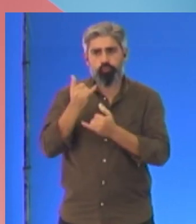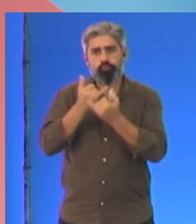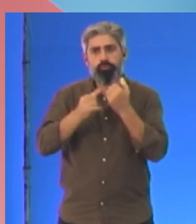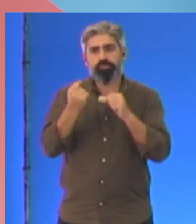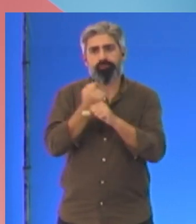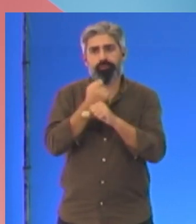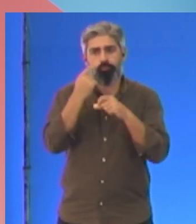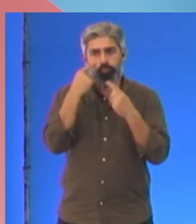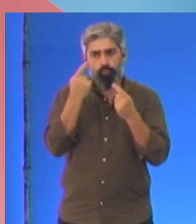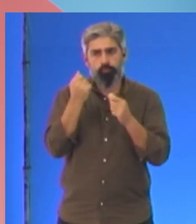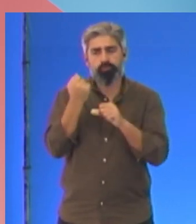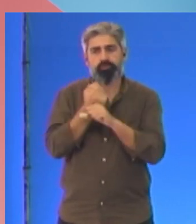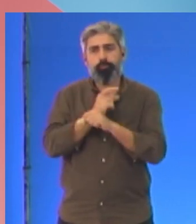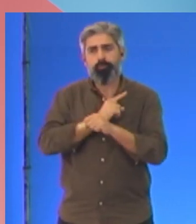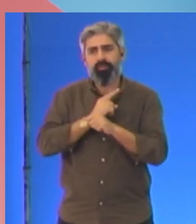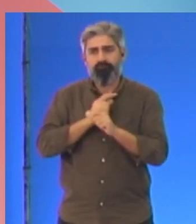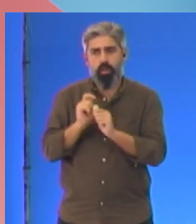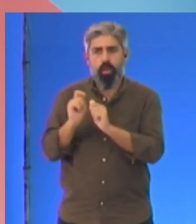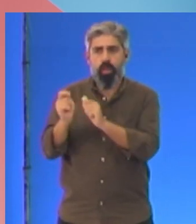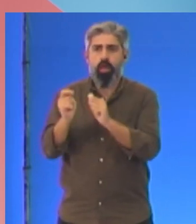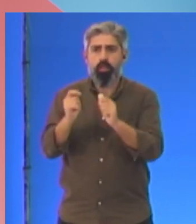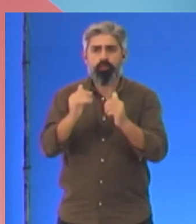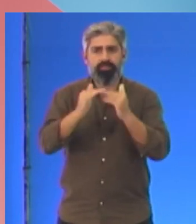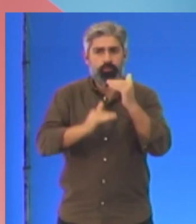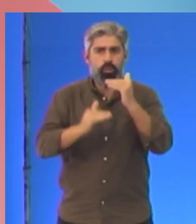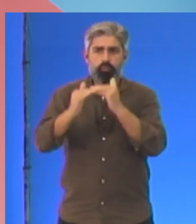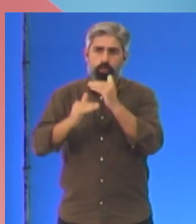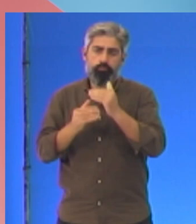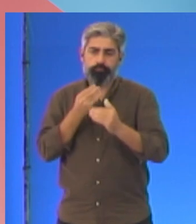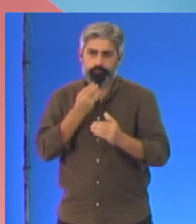públicos por prestações privadas e desiguais.